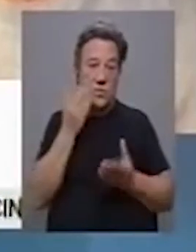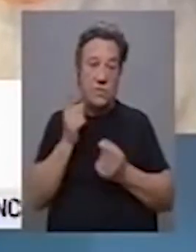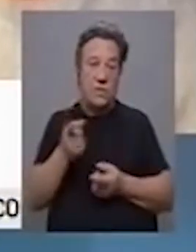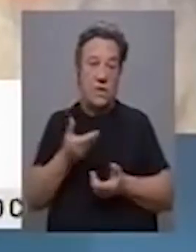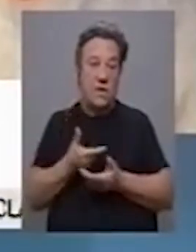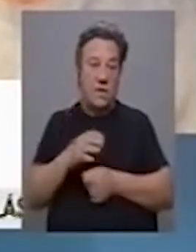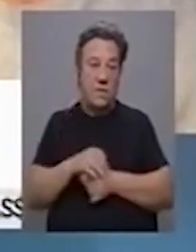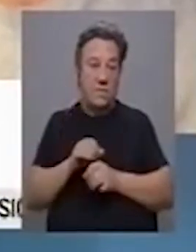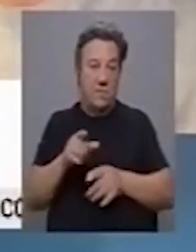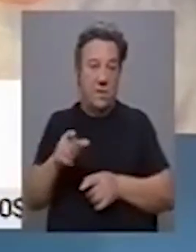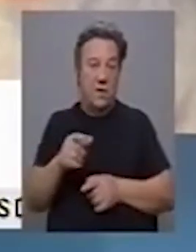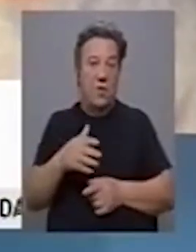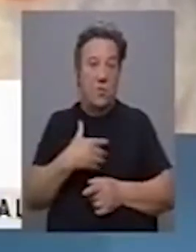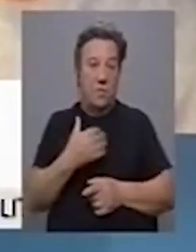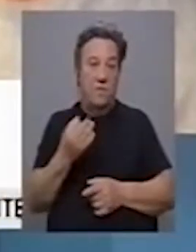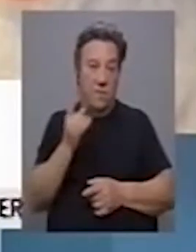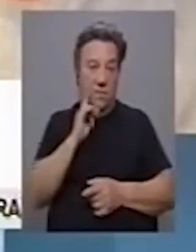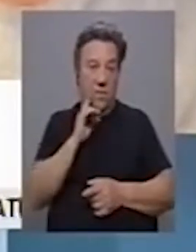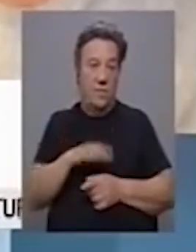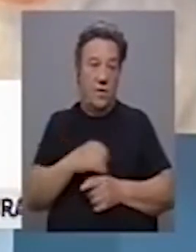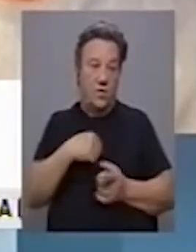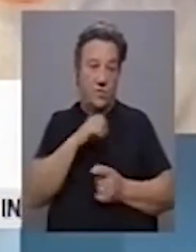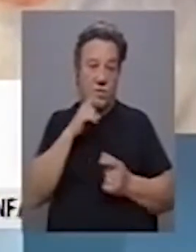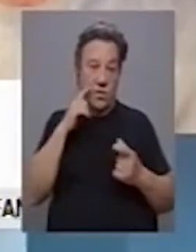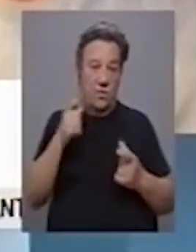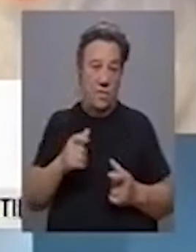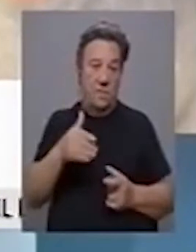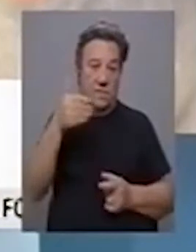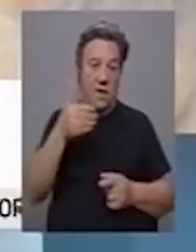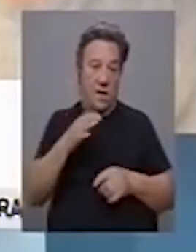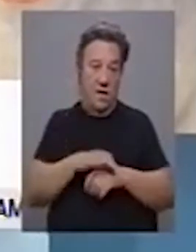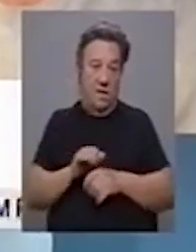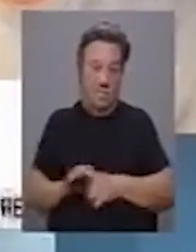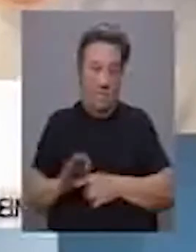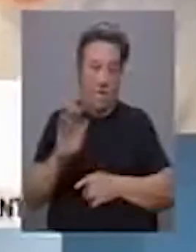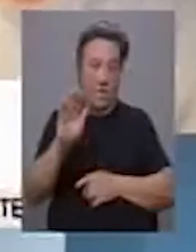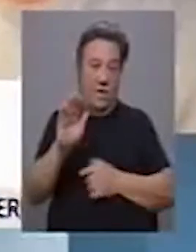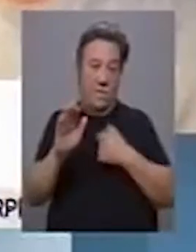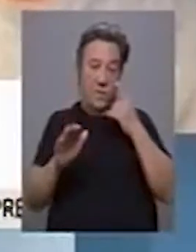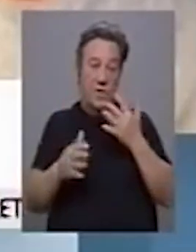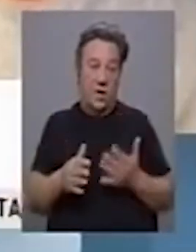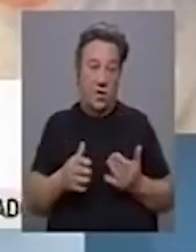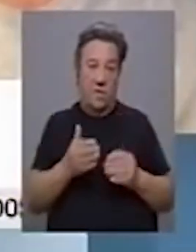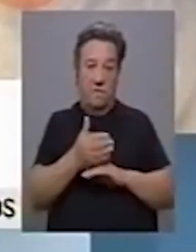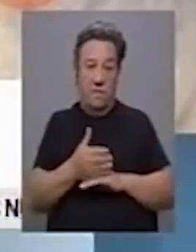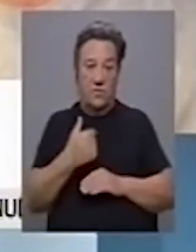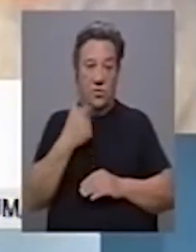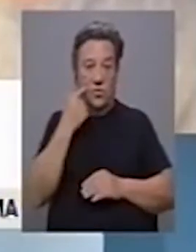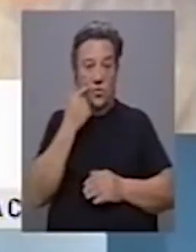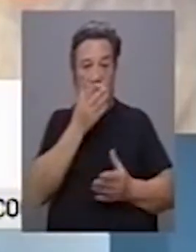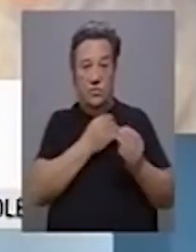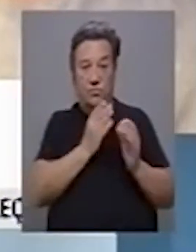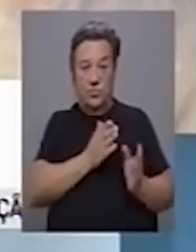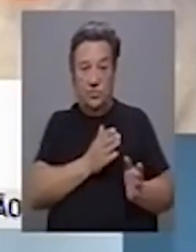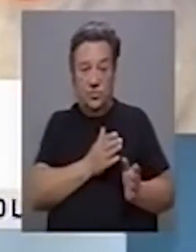lidar com esta pandemia. E o medo foi importante para nós controlarmos a primeira vaga. Eu penso que nesta fase, com o conhecimento que nós já temos,